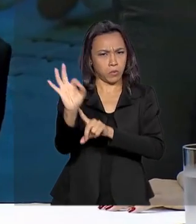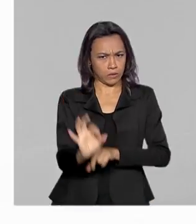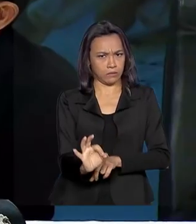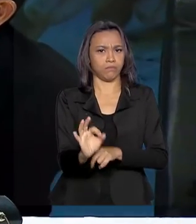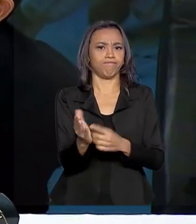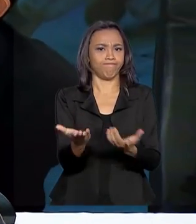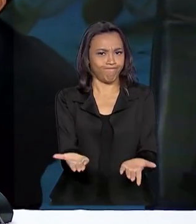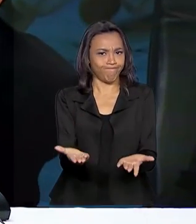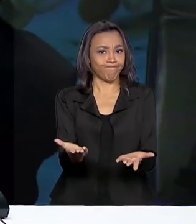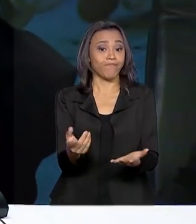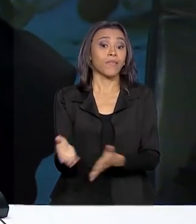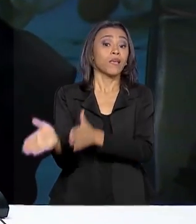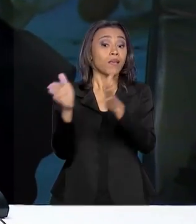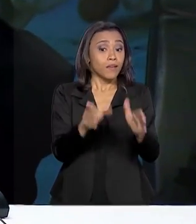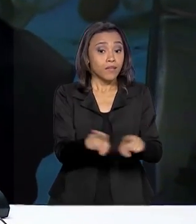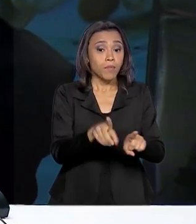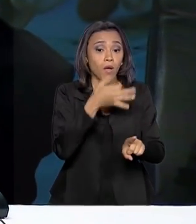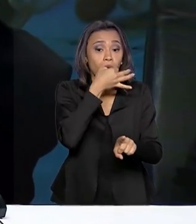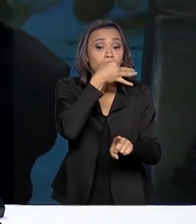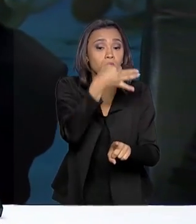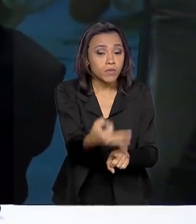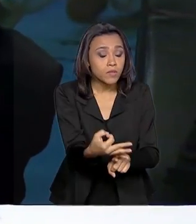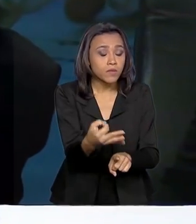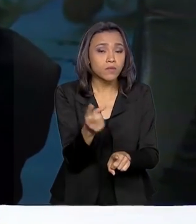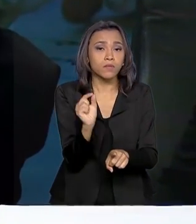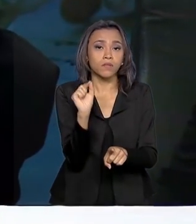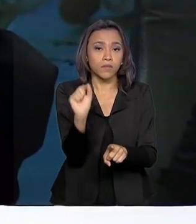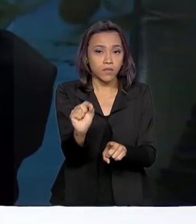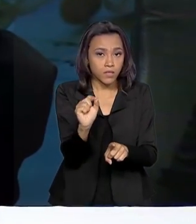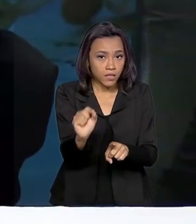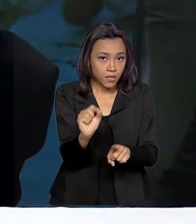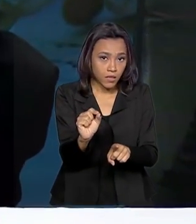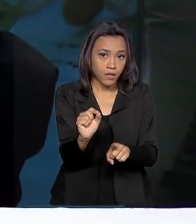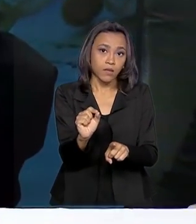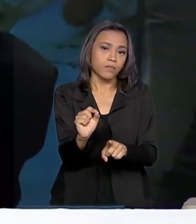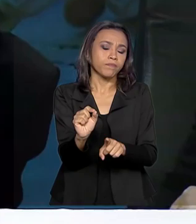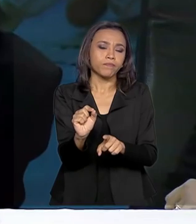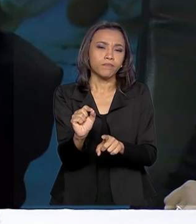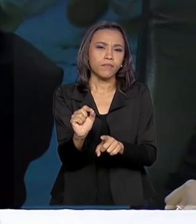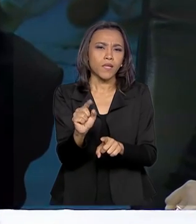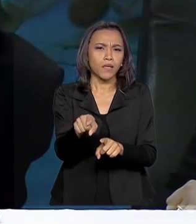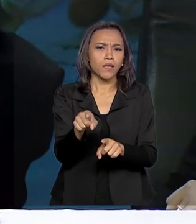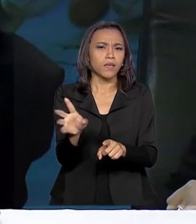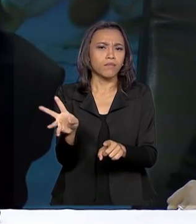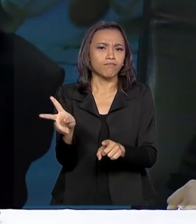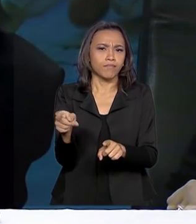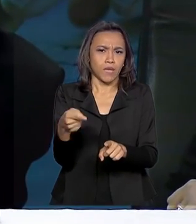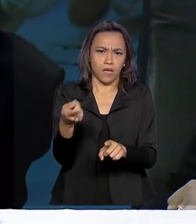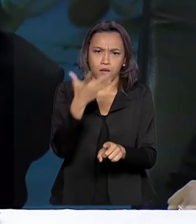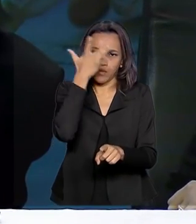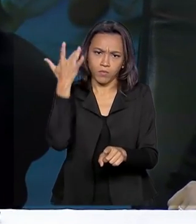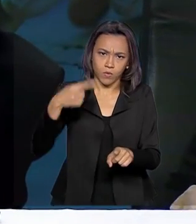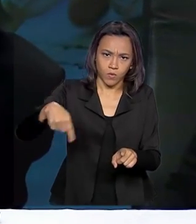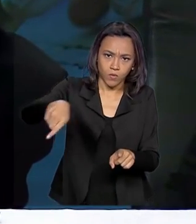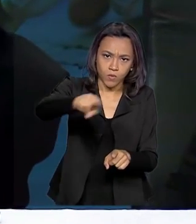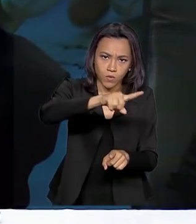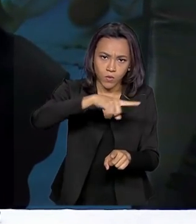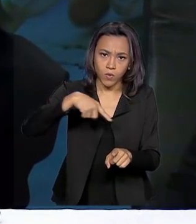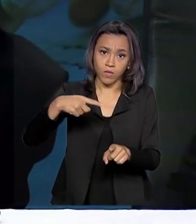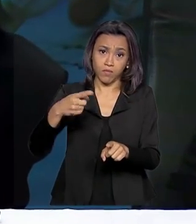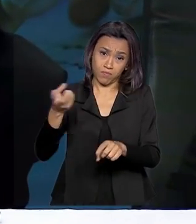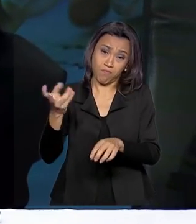casos. E fica até a sugestão de que eventuais reflexos nas relações de consumo do